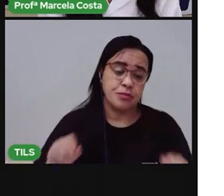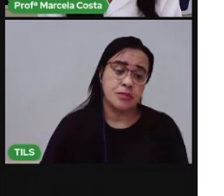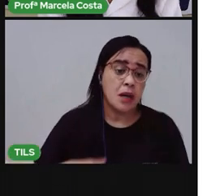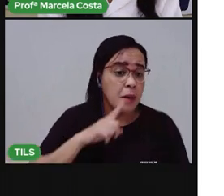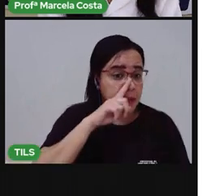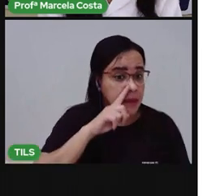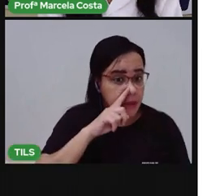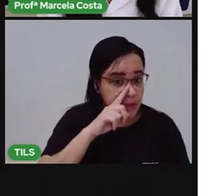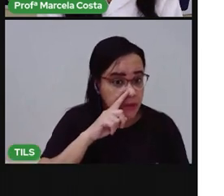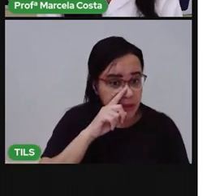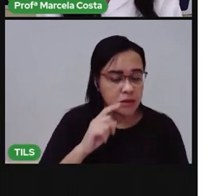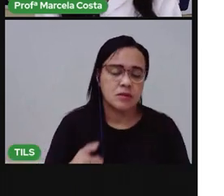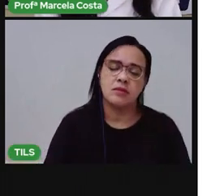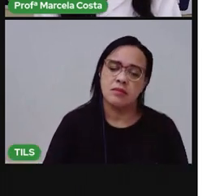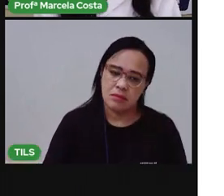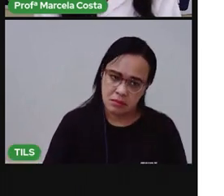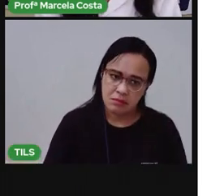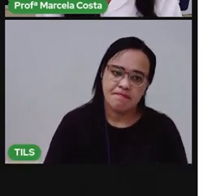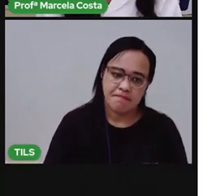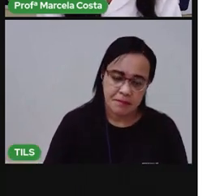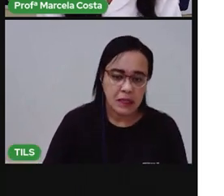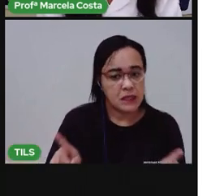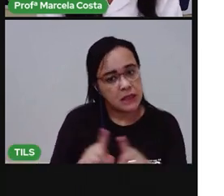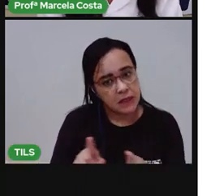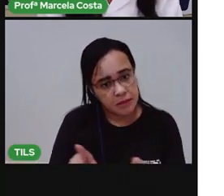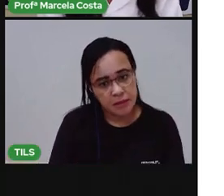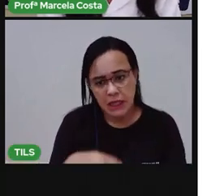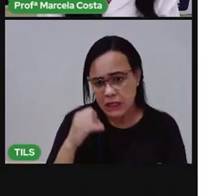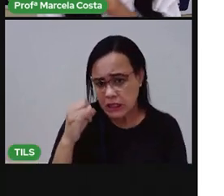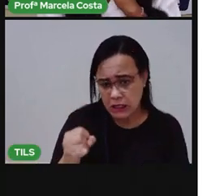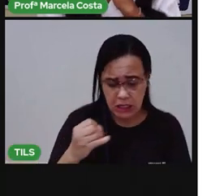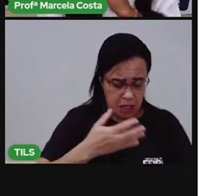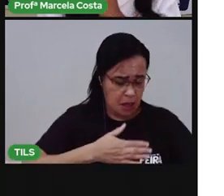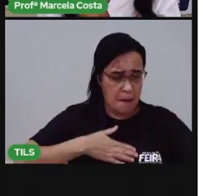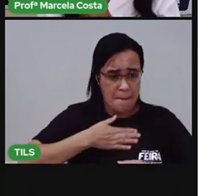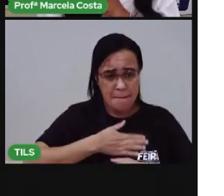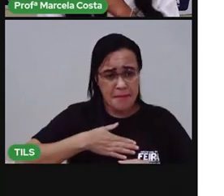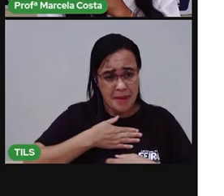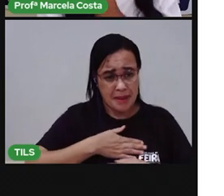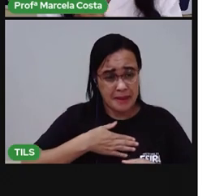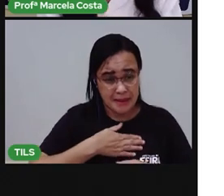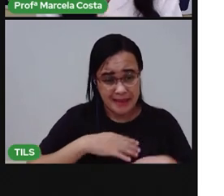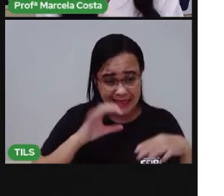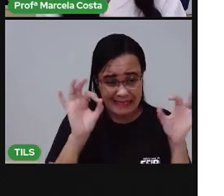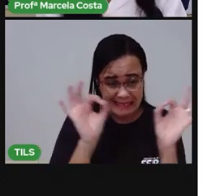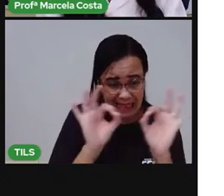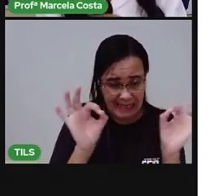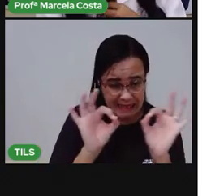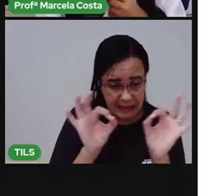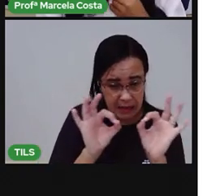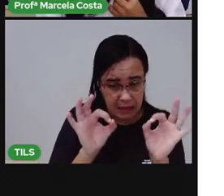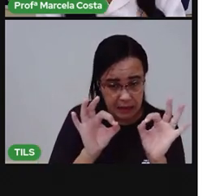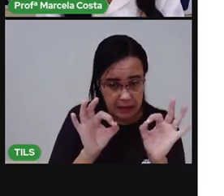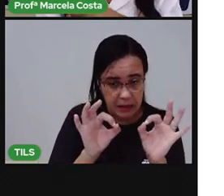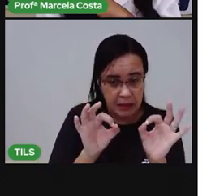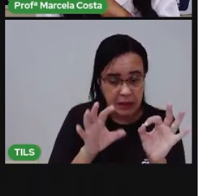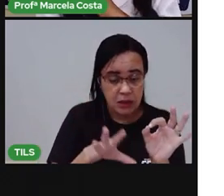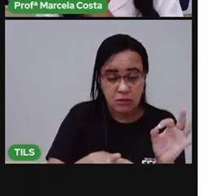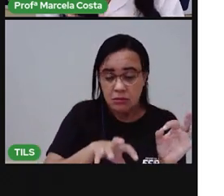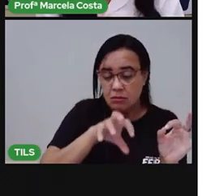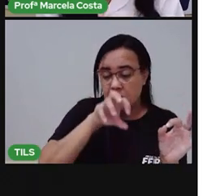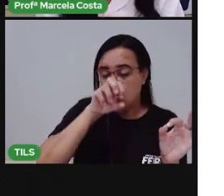Além de que, se você não dá banho no seu animal, ele vai ficar com um cheiro forte que vai